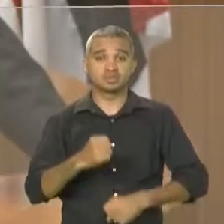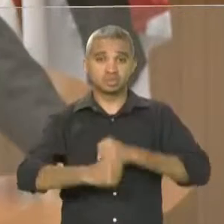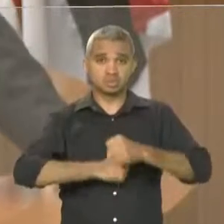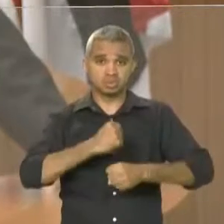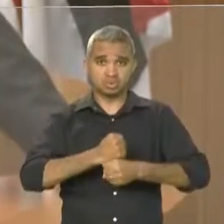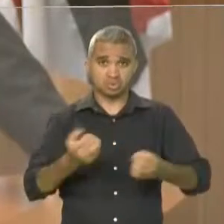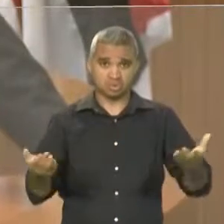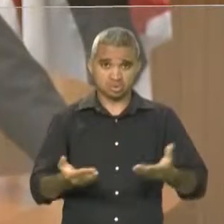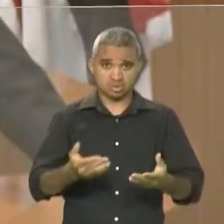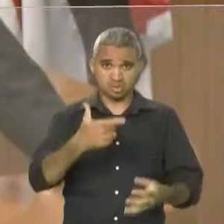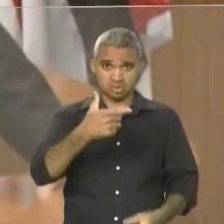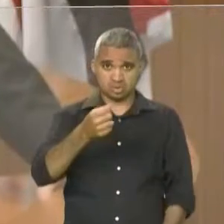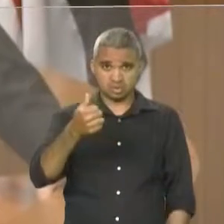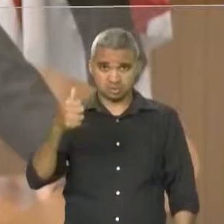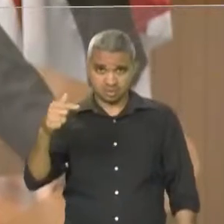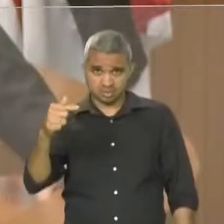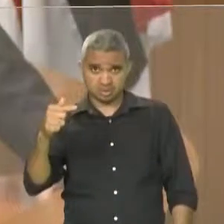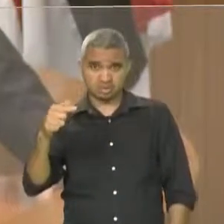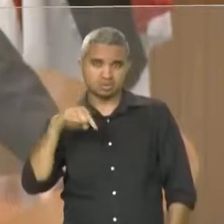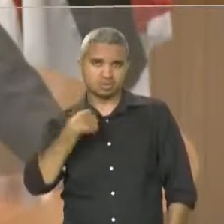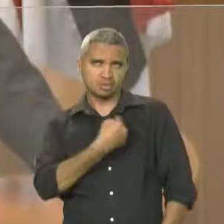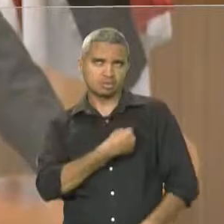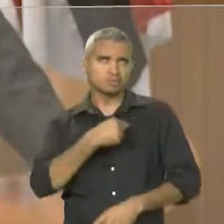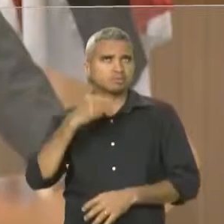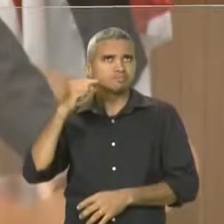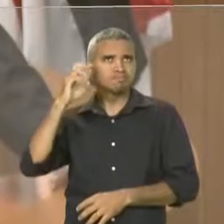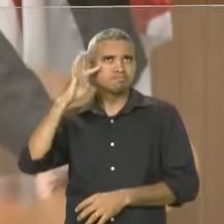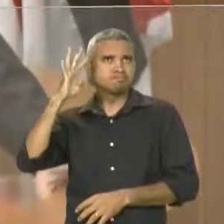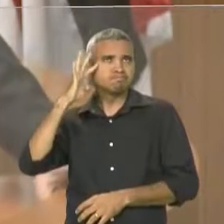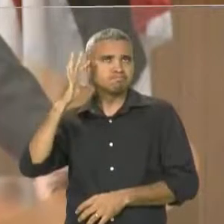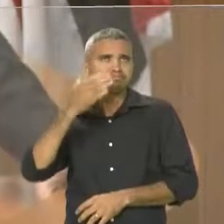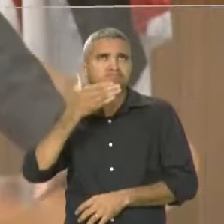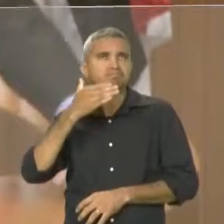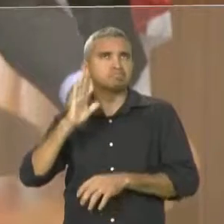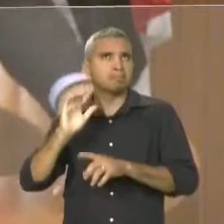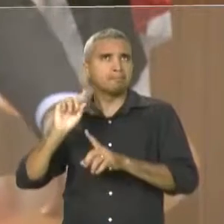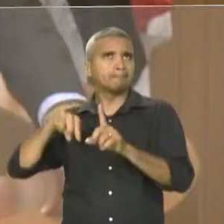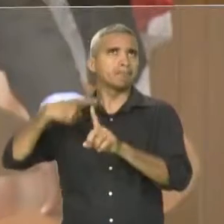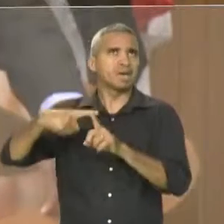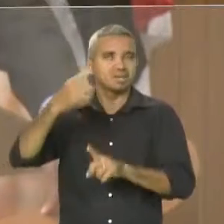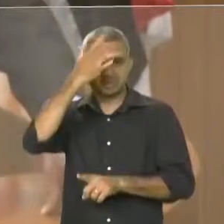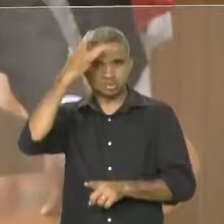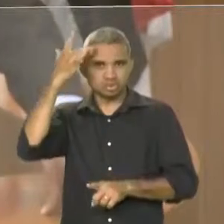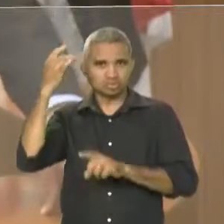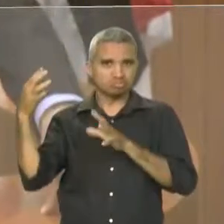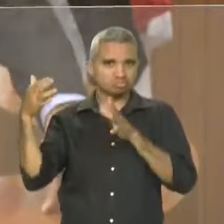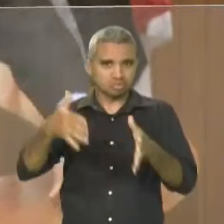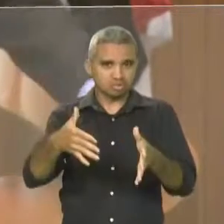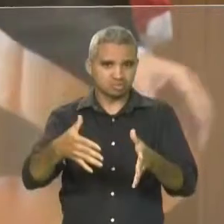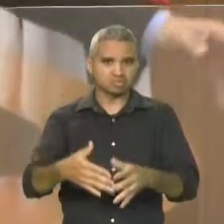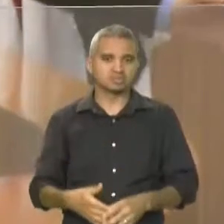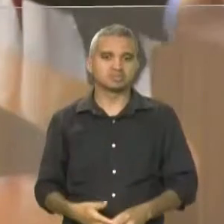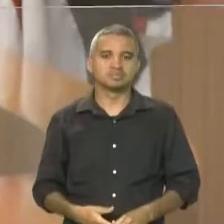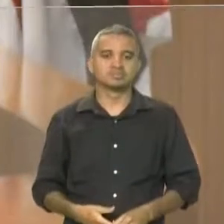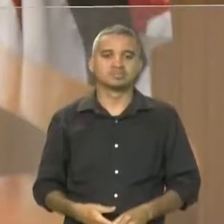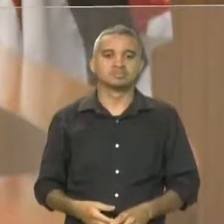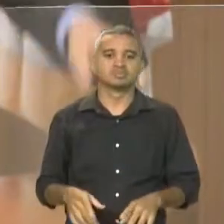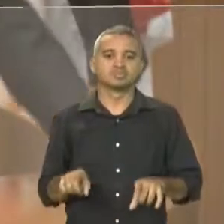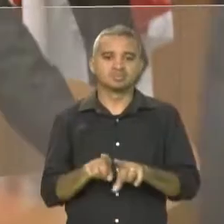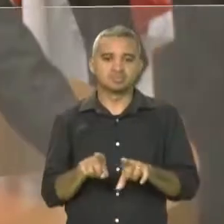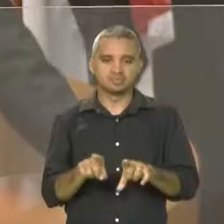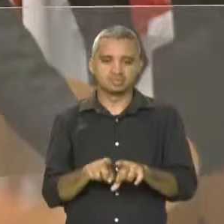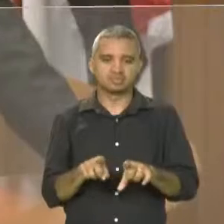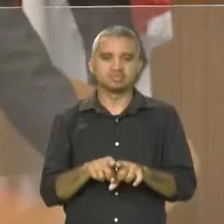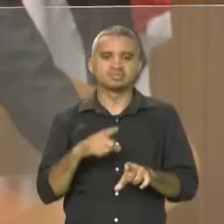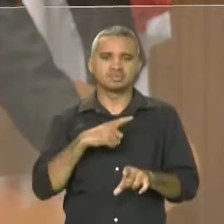expectativa é ainda maior. além de um número imenso de expositores de todo o Brasil,